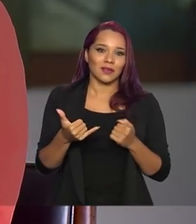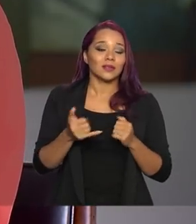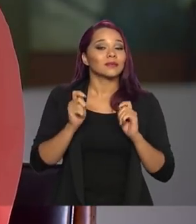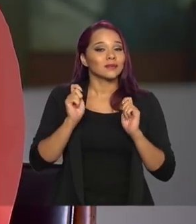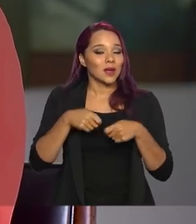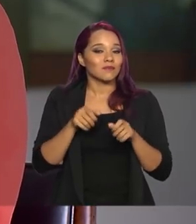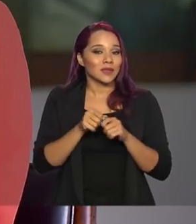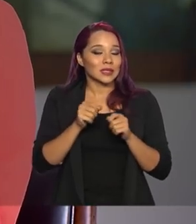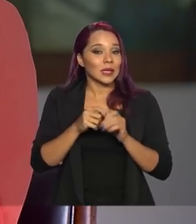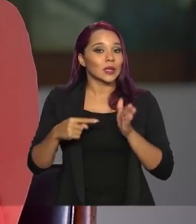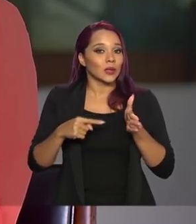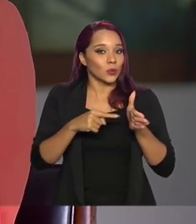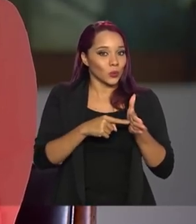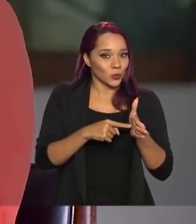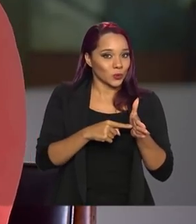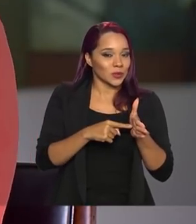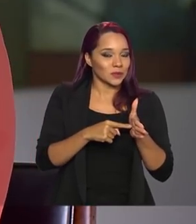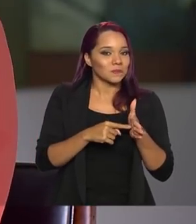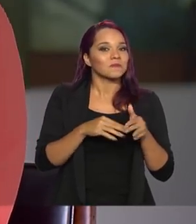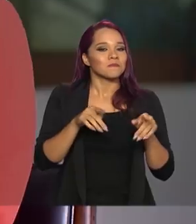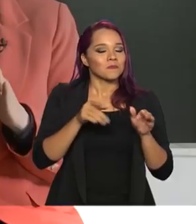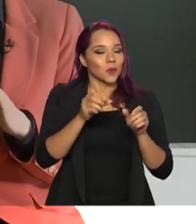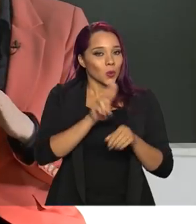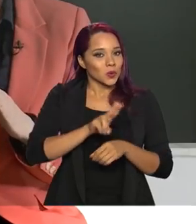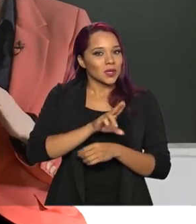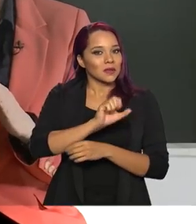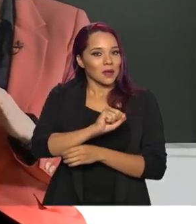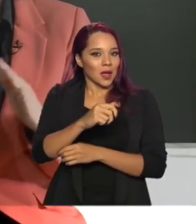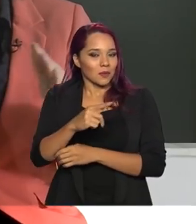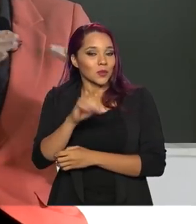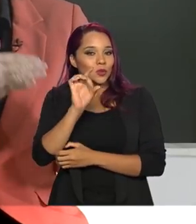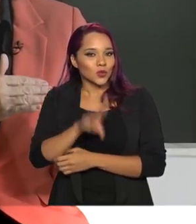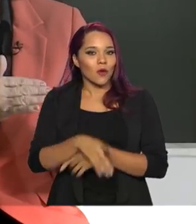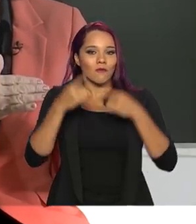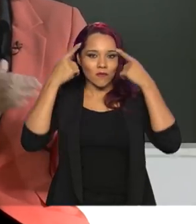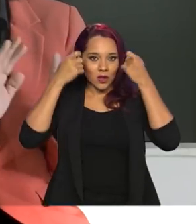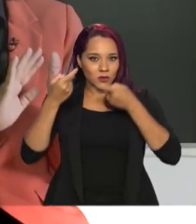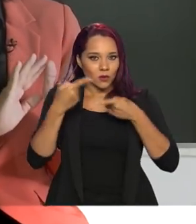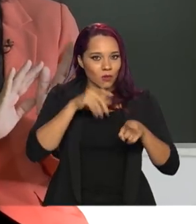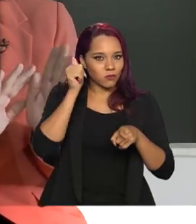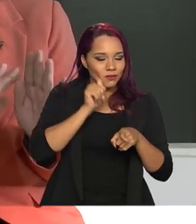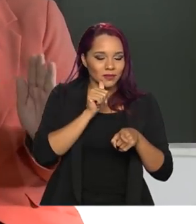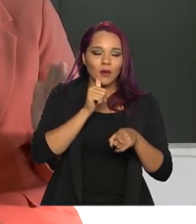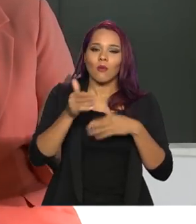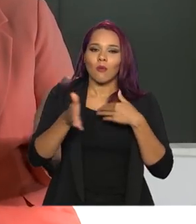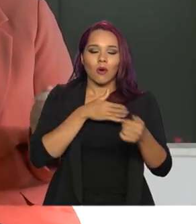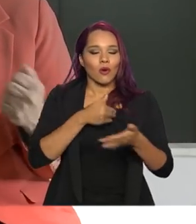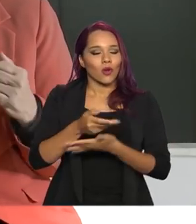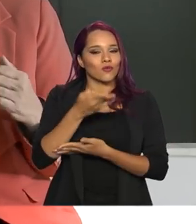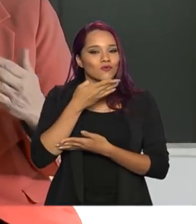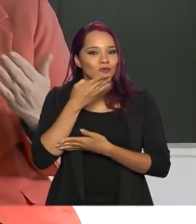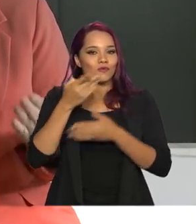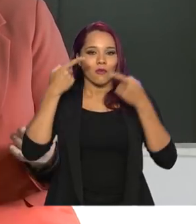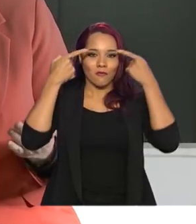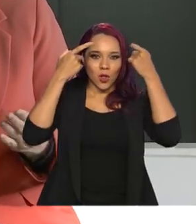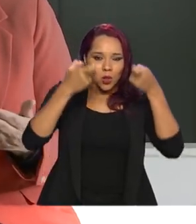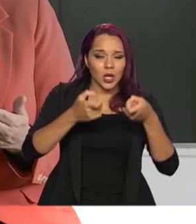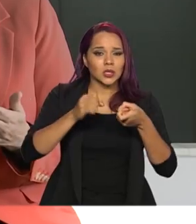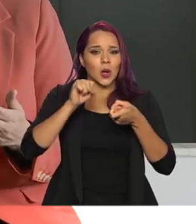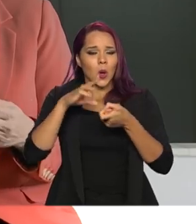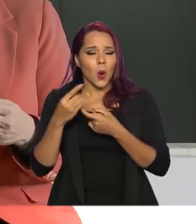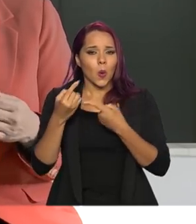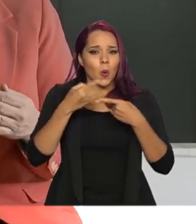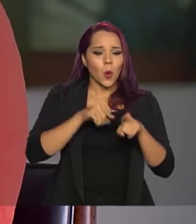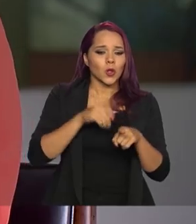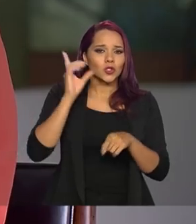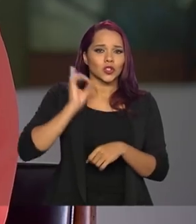poder fazer a sua denúncia e nosso aplicativo não vai ser só de violência contra a mulher. Qualquer tipo de violência, violação de